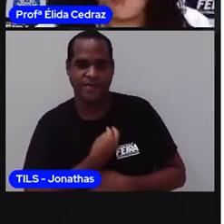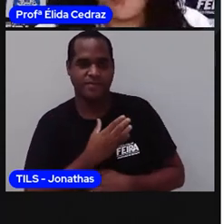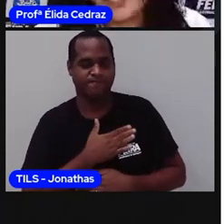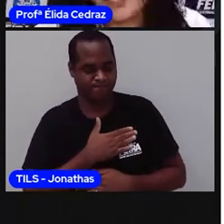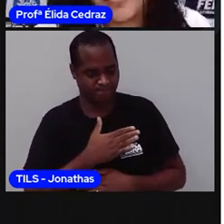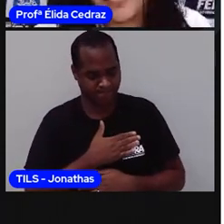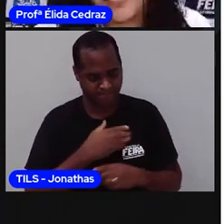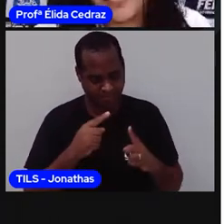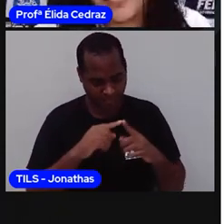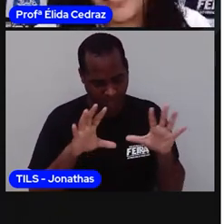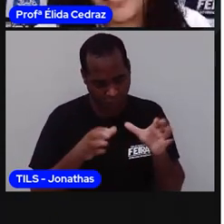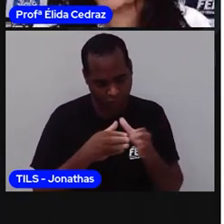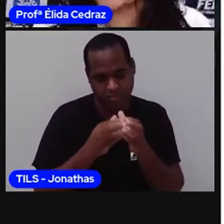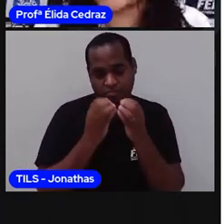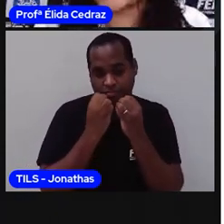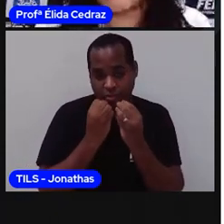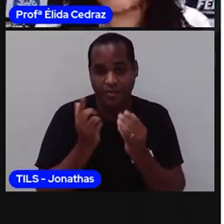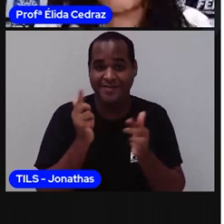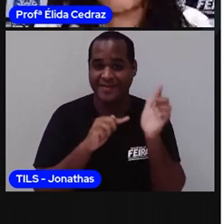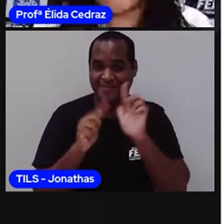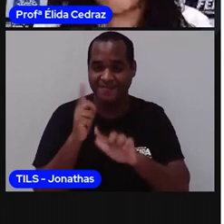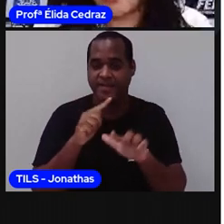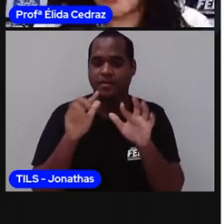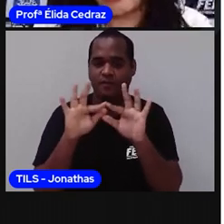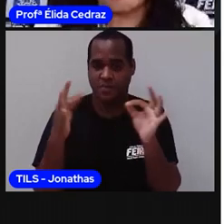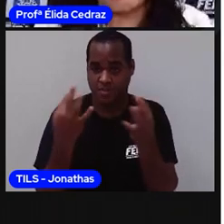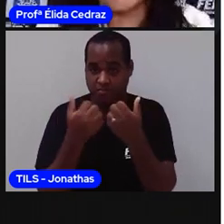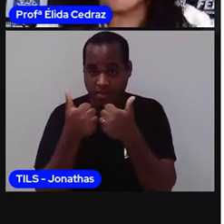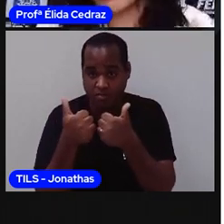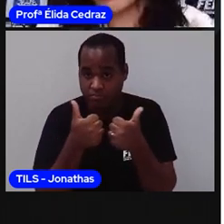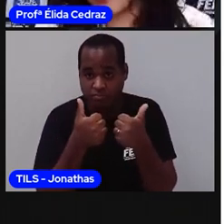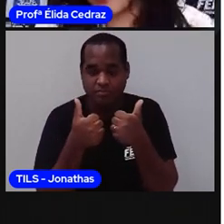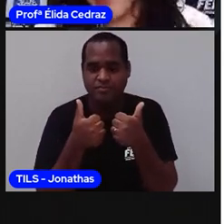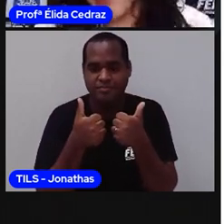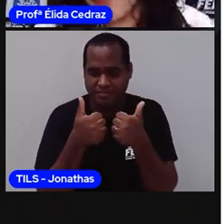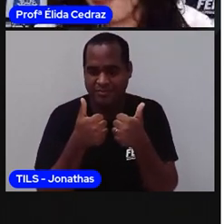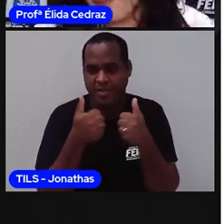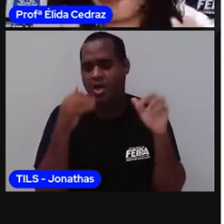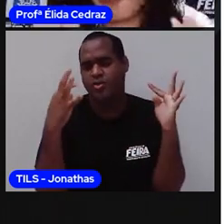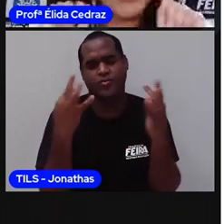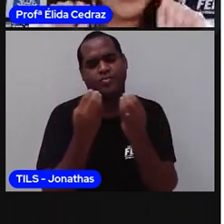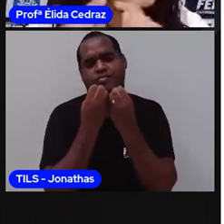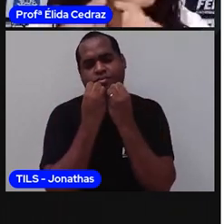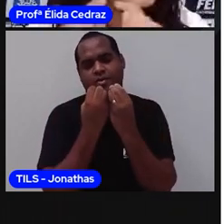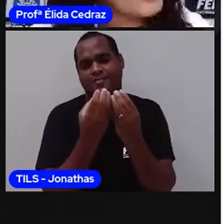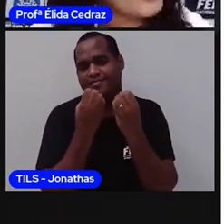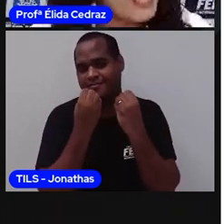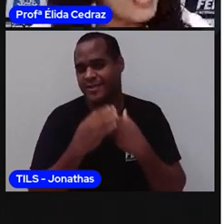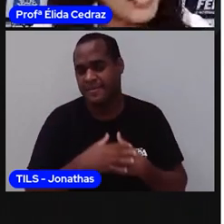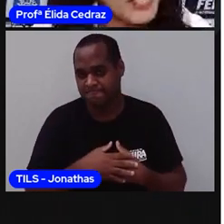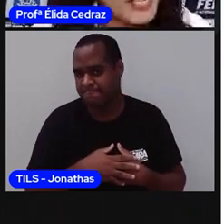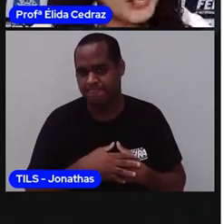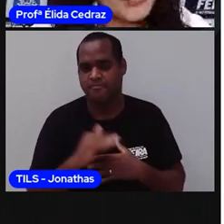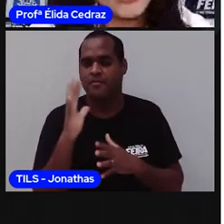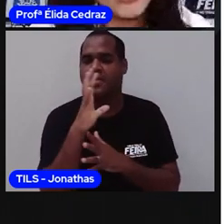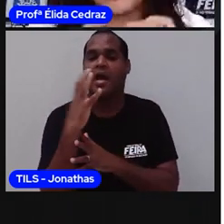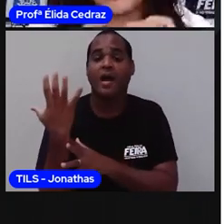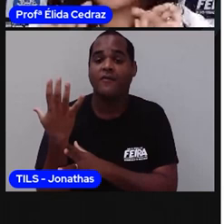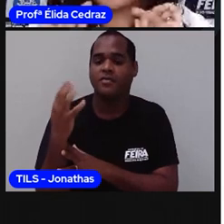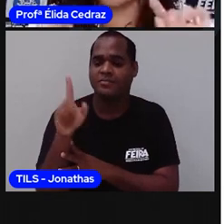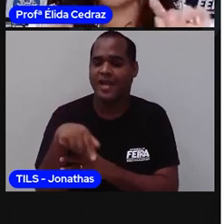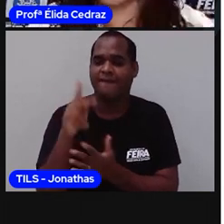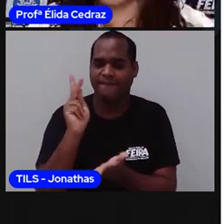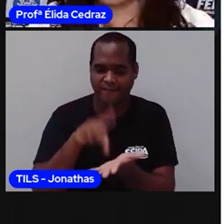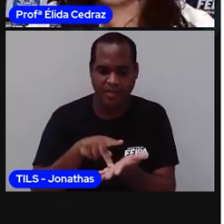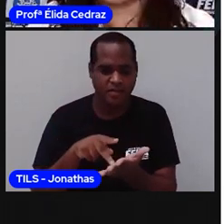da comunidade. Se a nossa família vai bem, tudo mais vai bem. E na árvore genealógica a